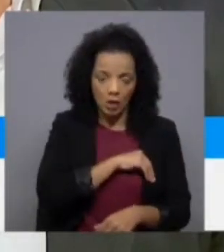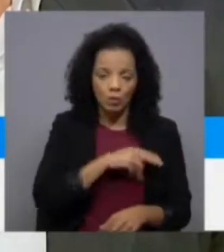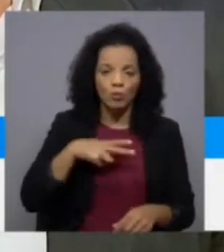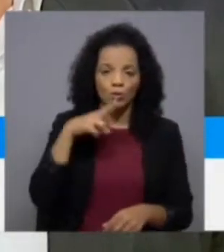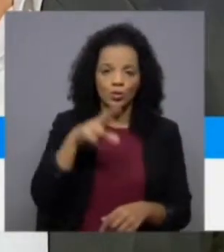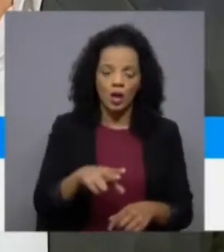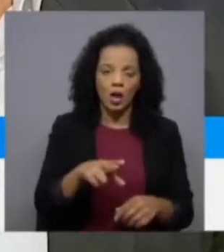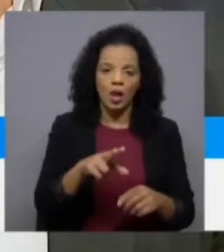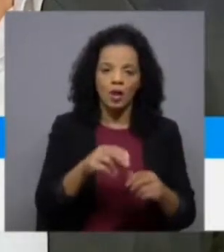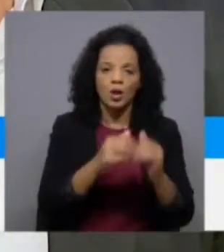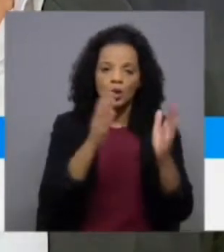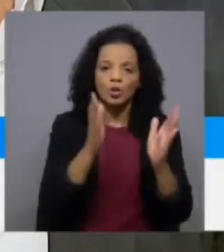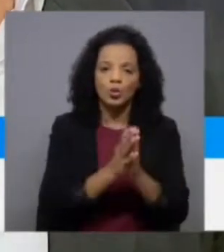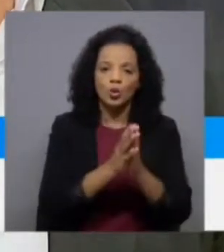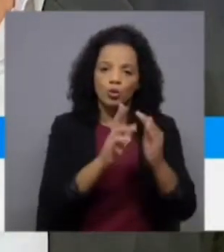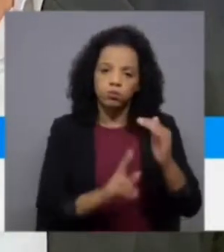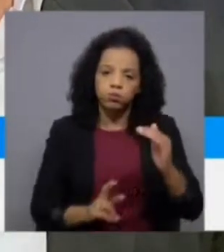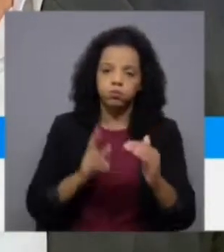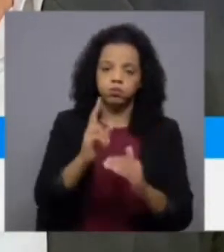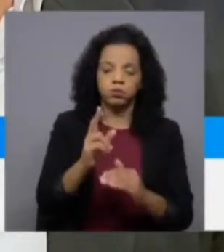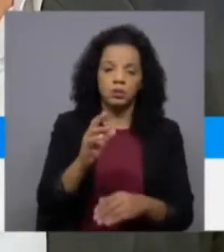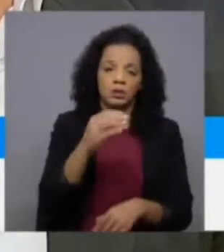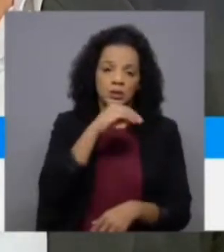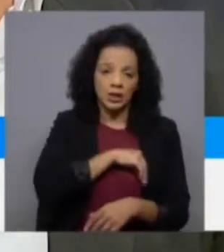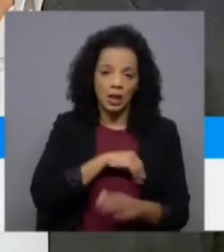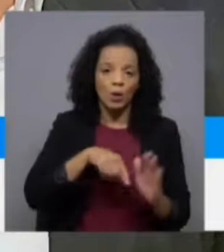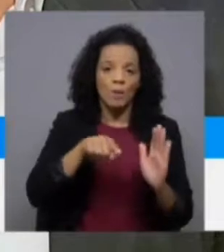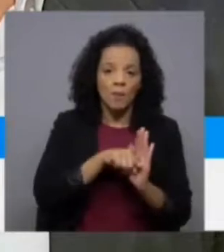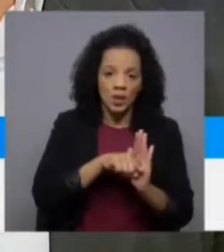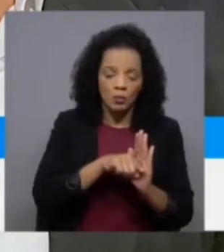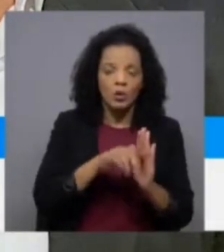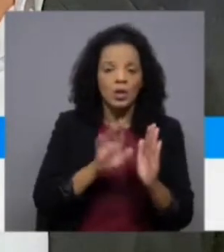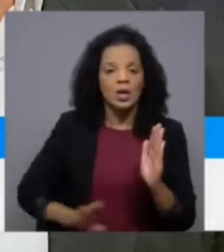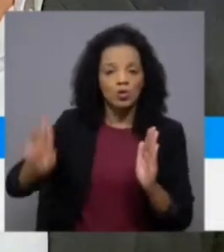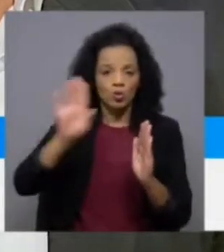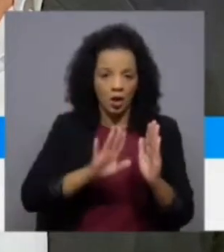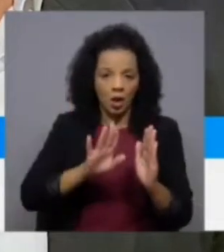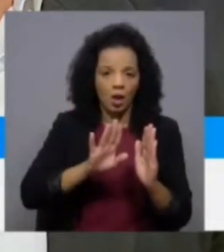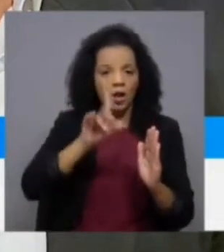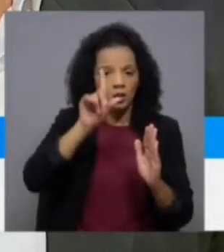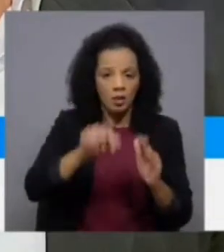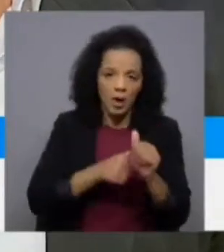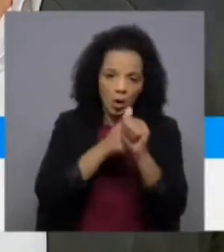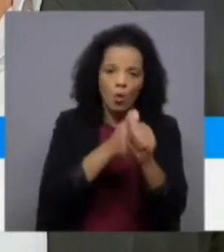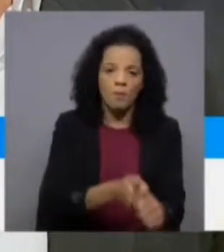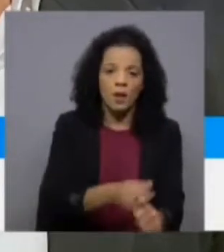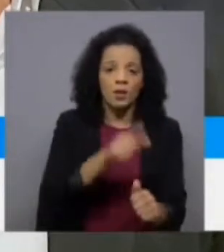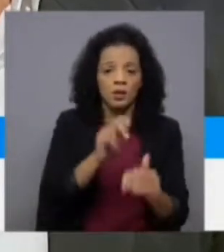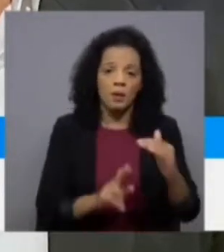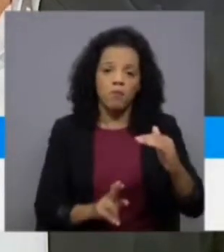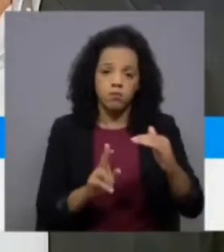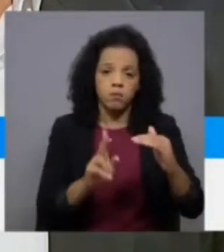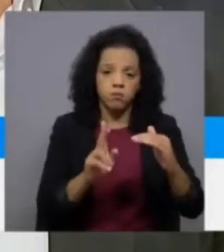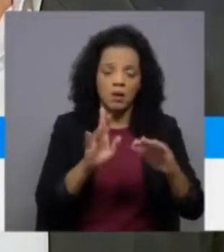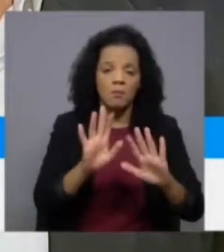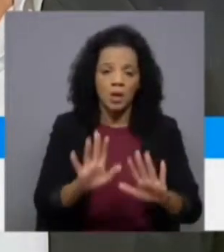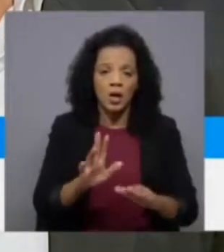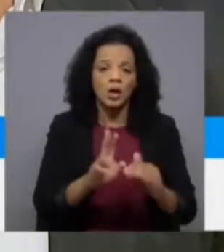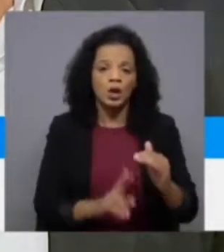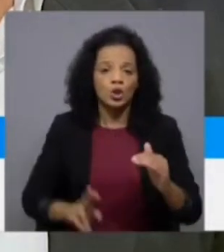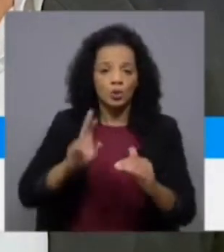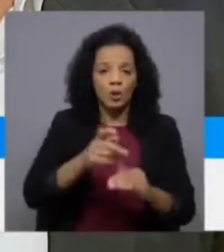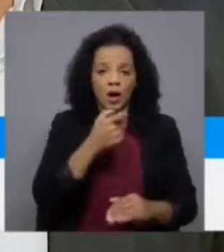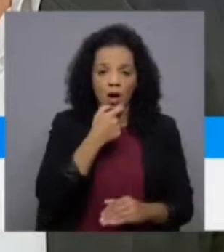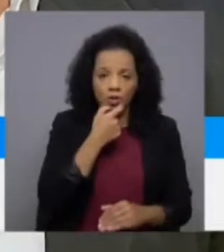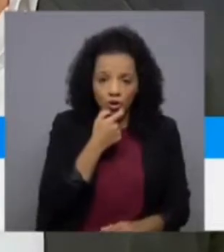todo e então o salário mínimo nacional vai arrastado dessa forma e vai subindo também. Só que só pode subir